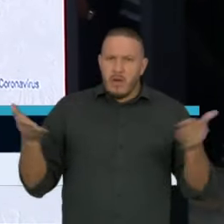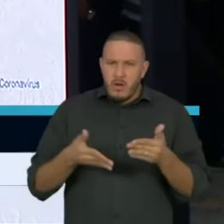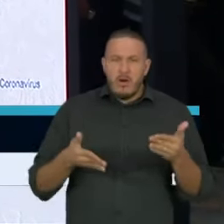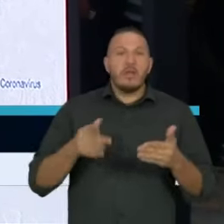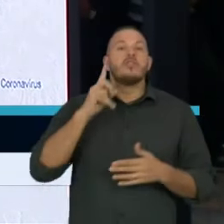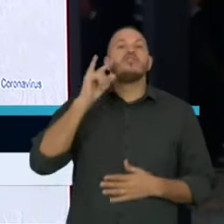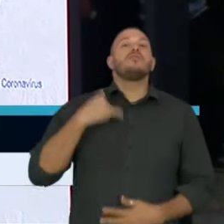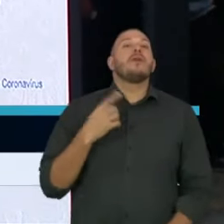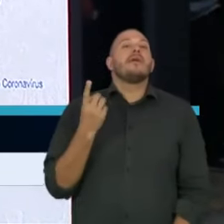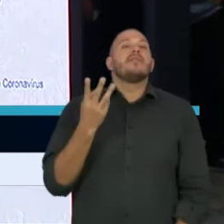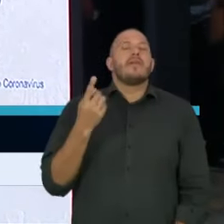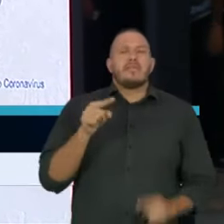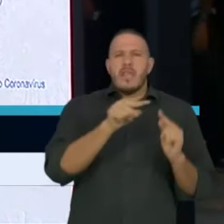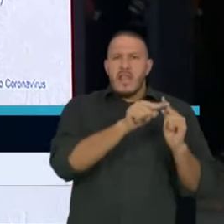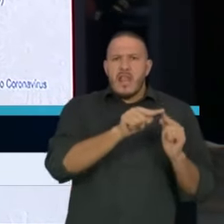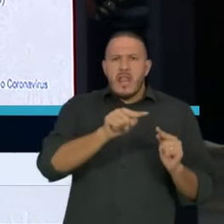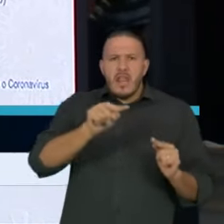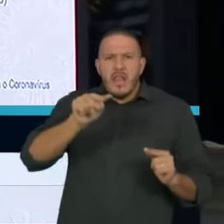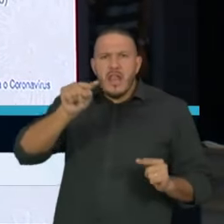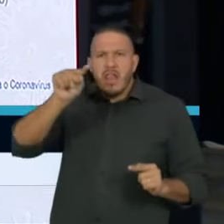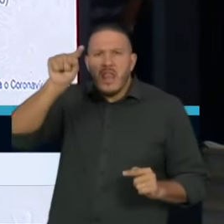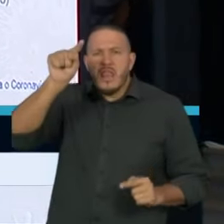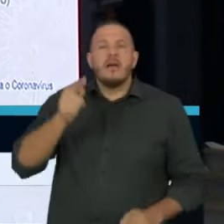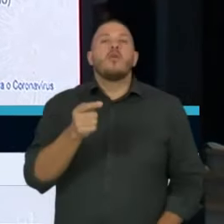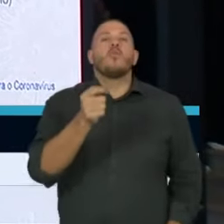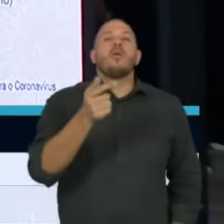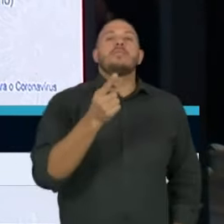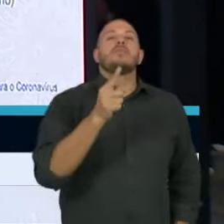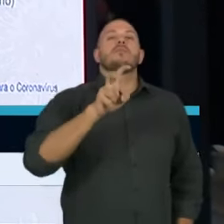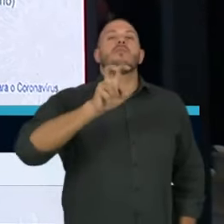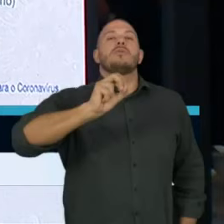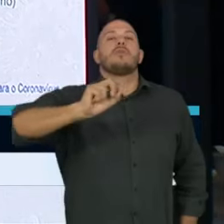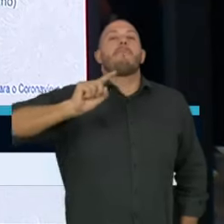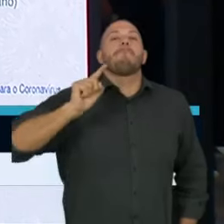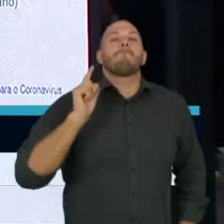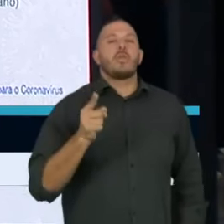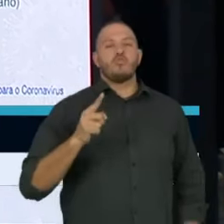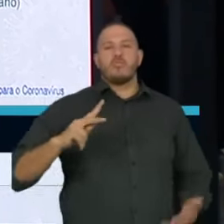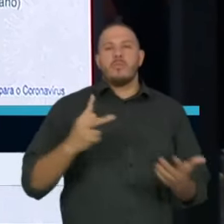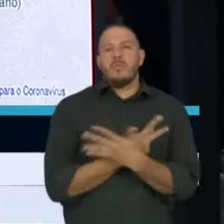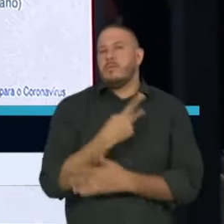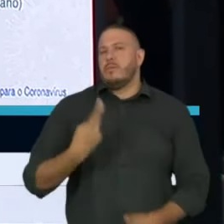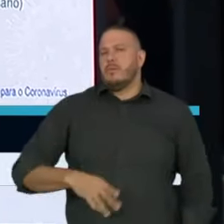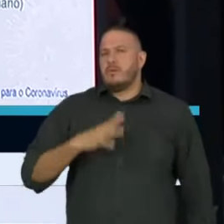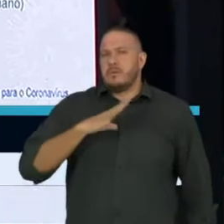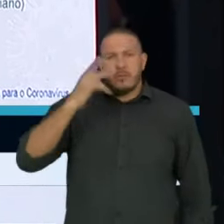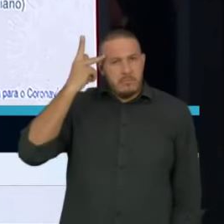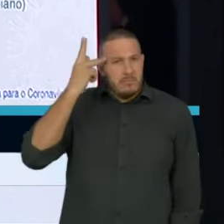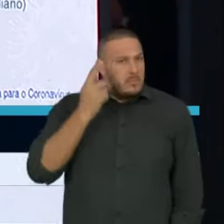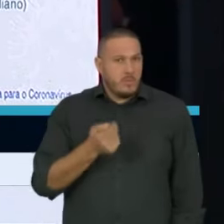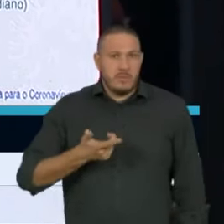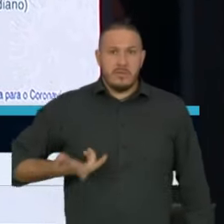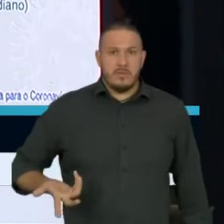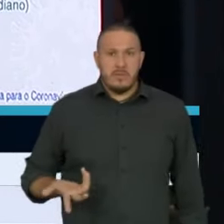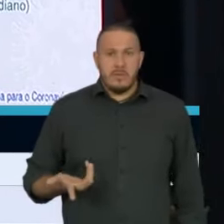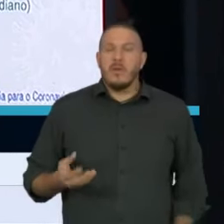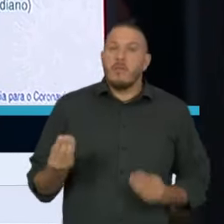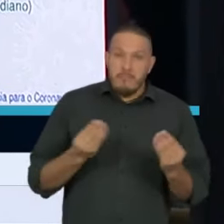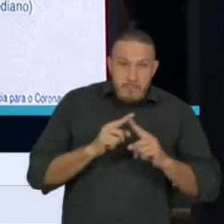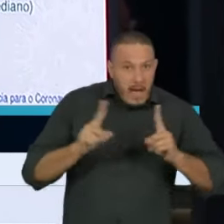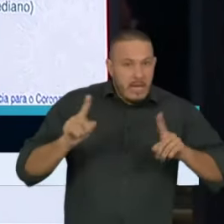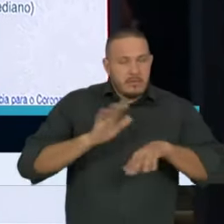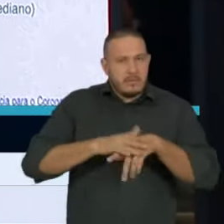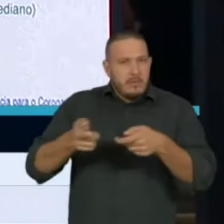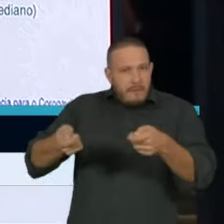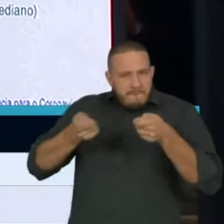dia 13 com quase 150 mil casos no Estado de São Paulo. Quase 150 mil casos. Com as medidas,